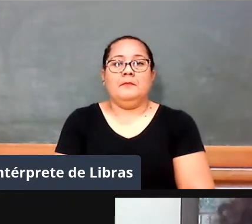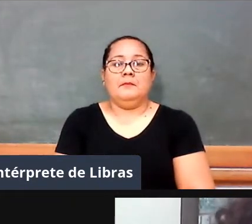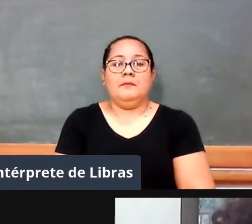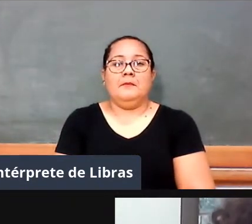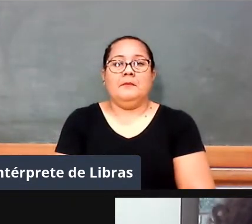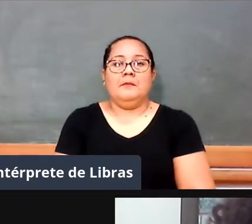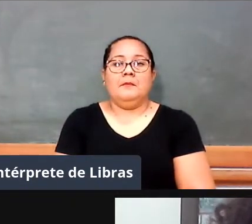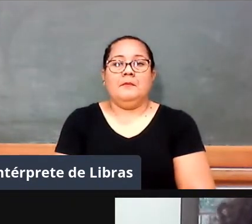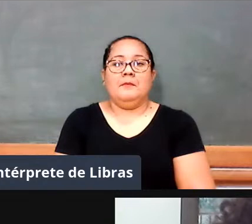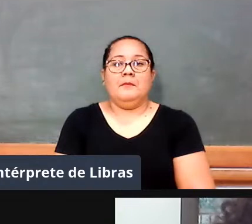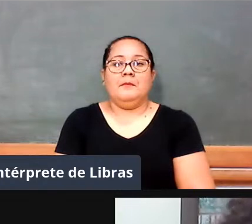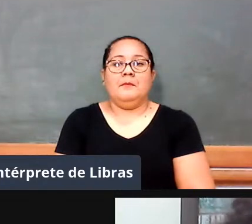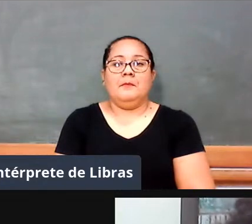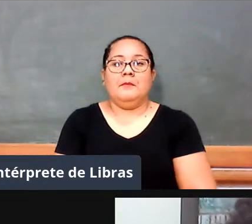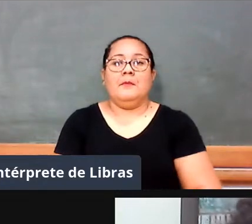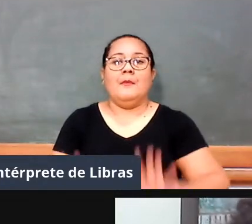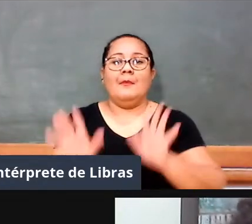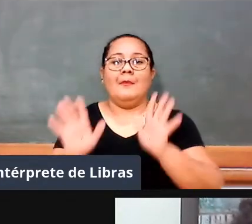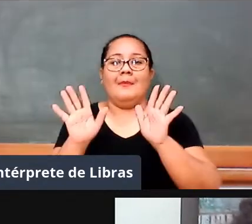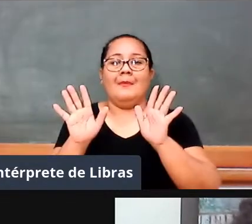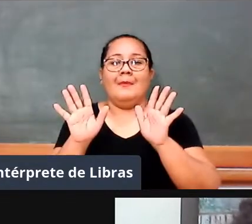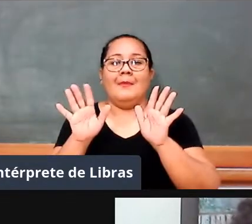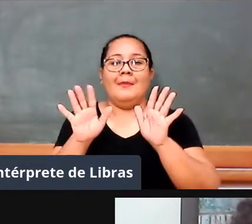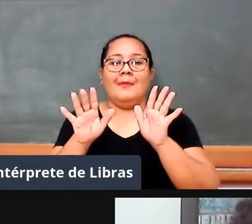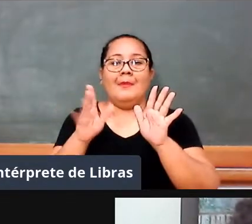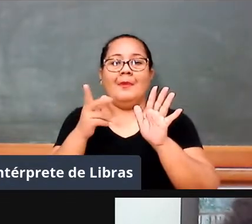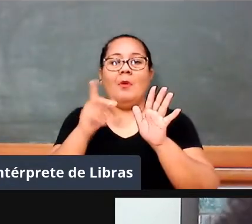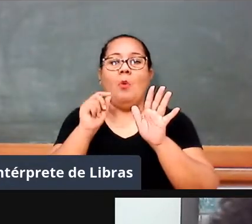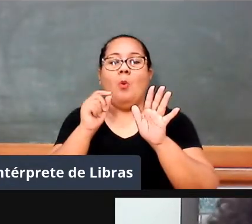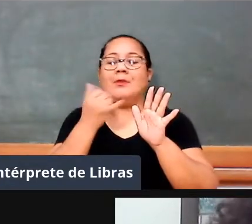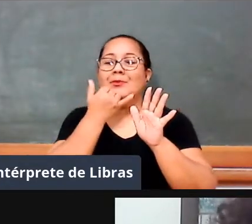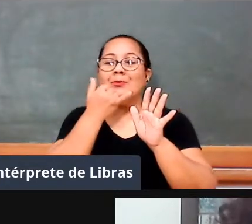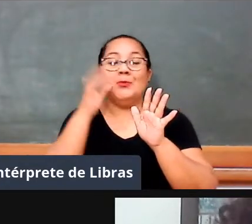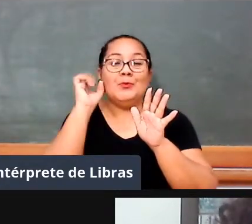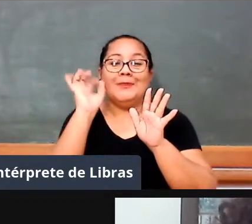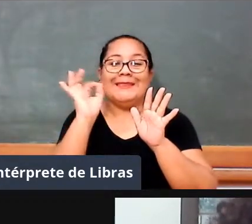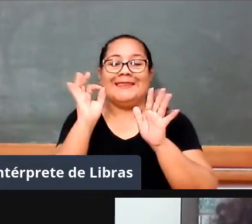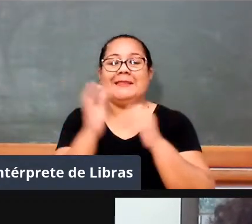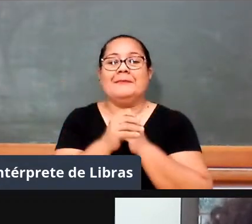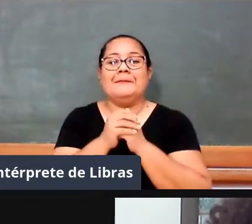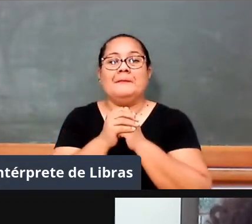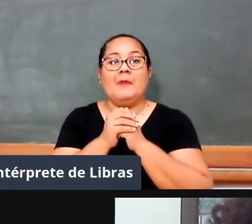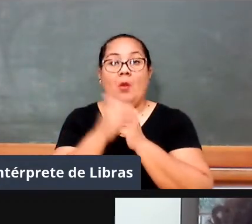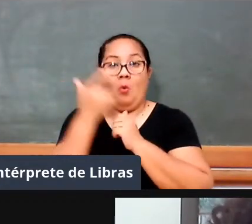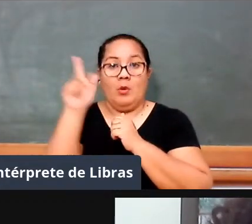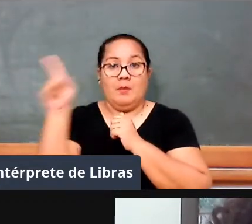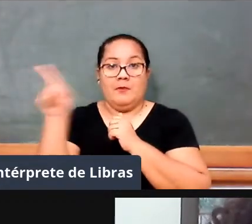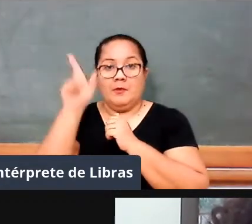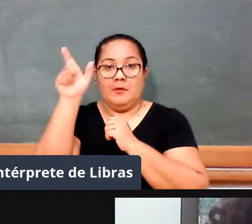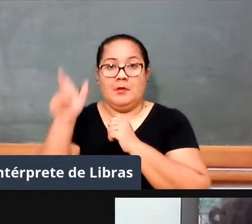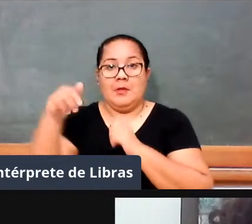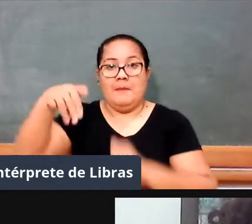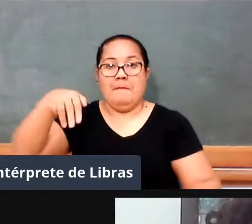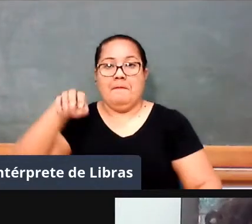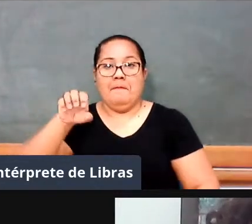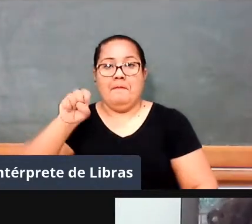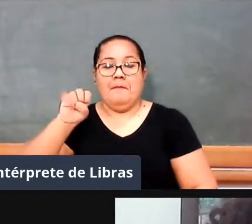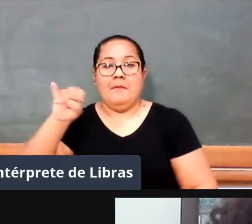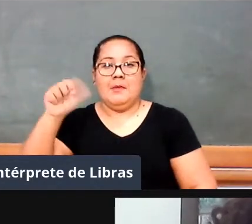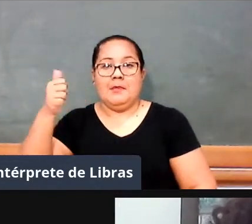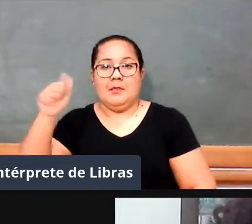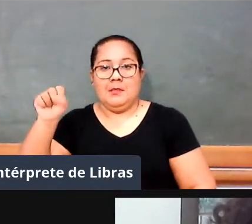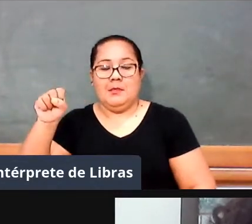não estou te escutando, Luciane. Ah, perdão, a professora Messias Ricarda coloca o